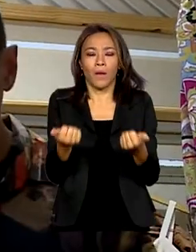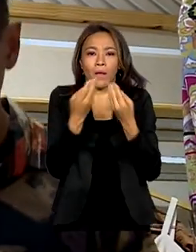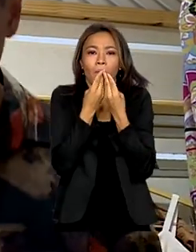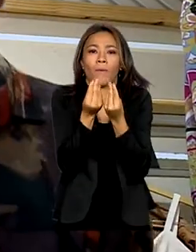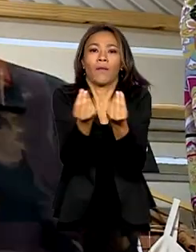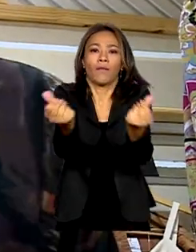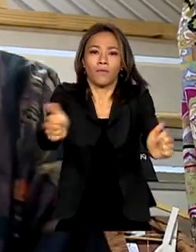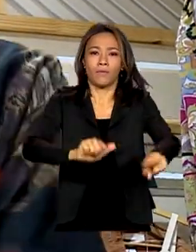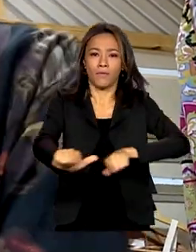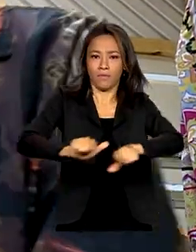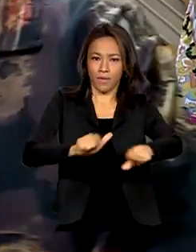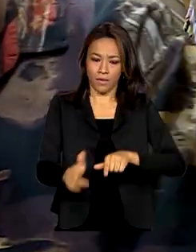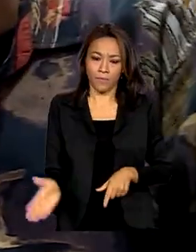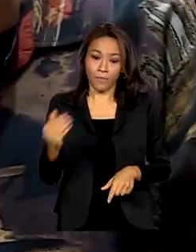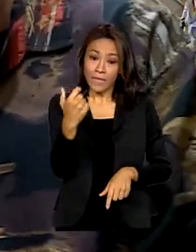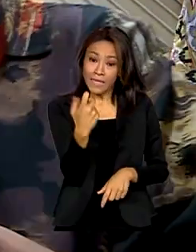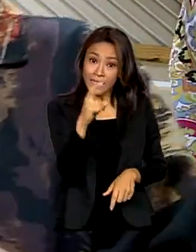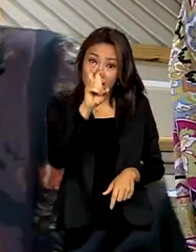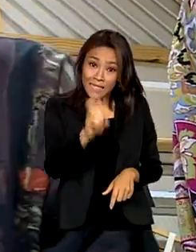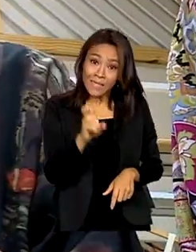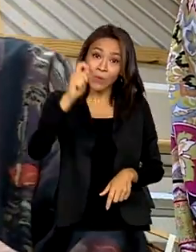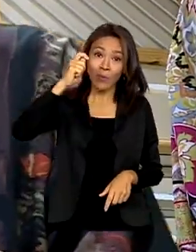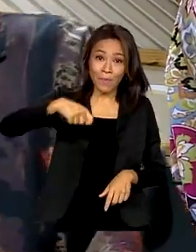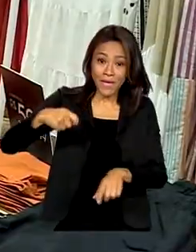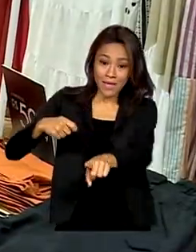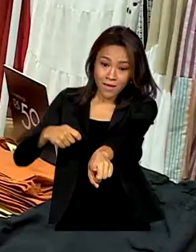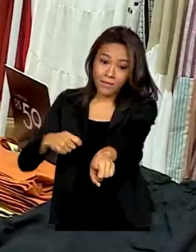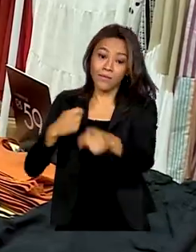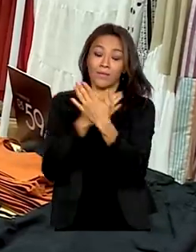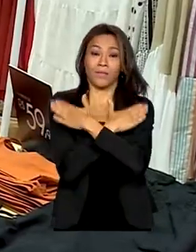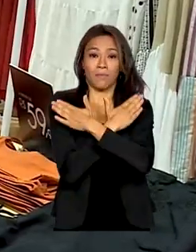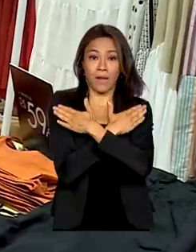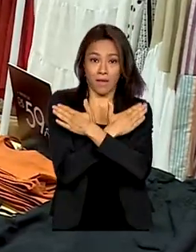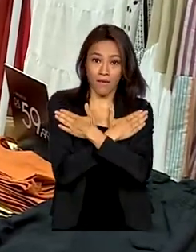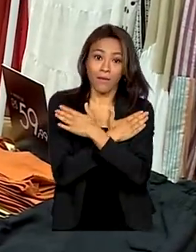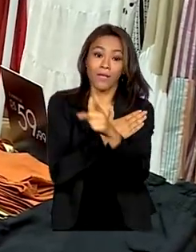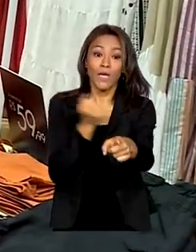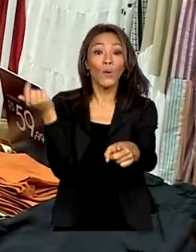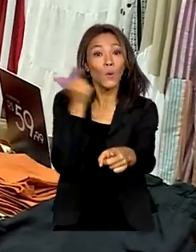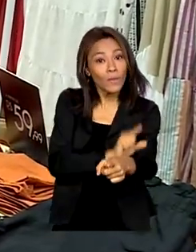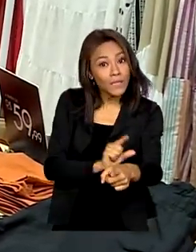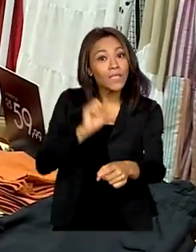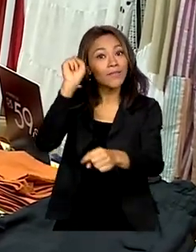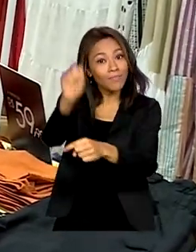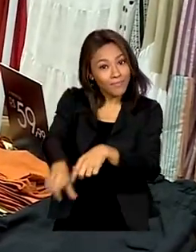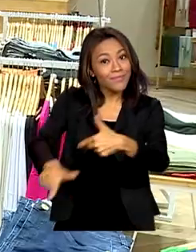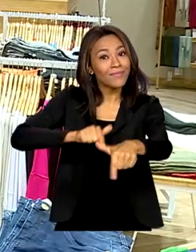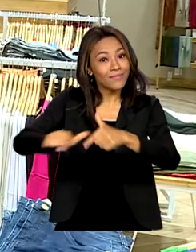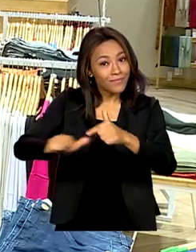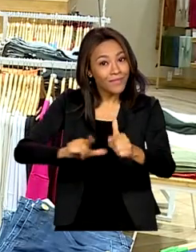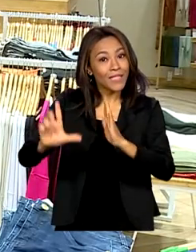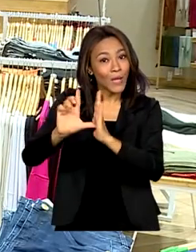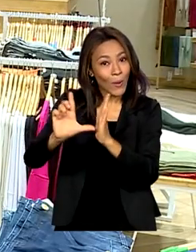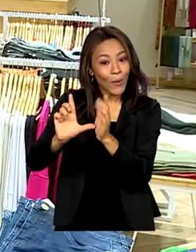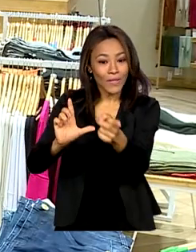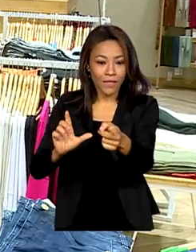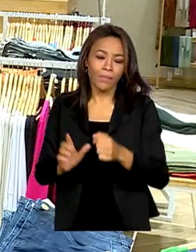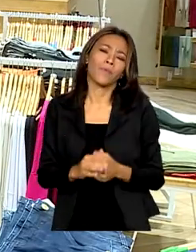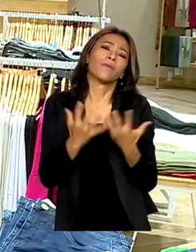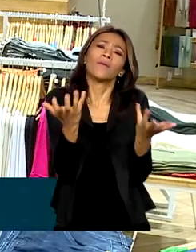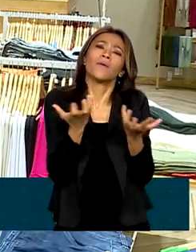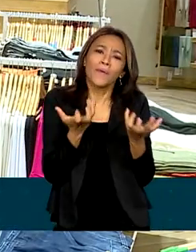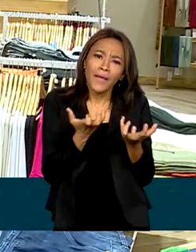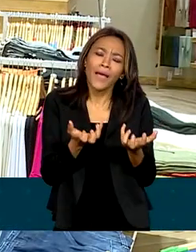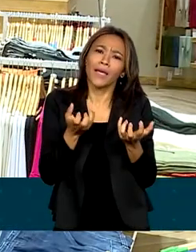Depois de cinco meses desempregado, em dezembro, o Hugo conseguiu uma vaga nesta loja de roupas. Quero crescimento, quero ficar